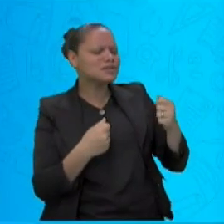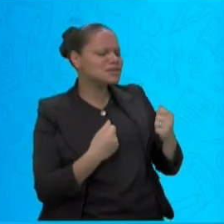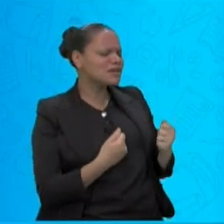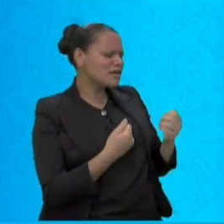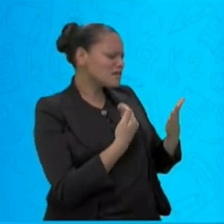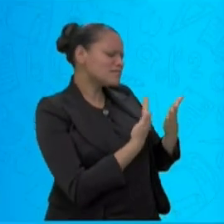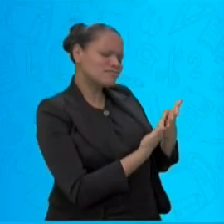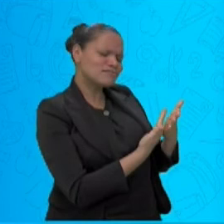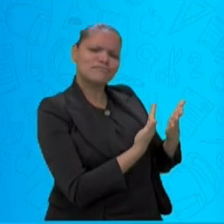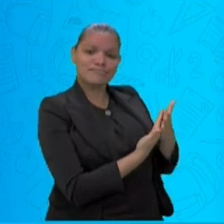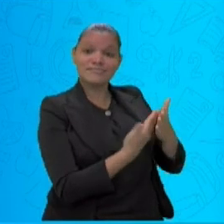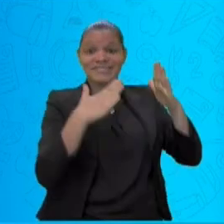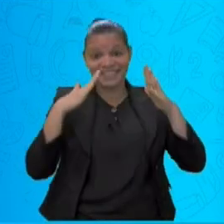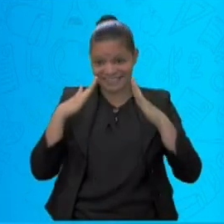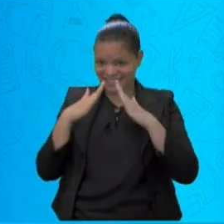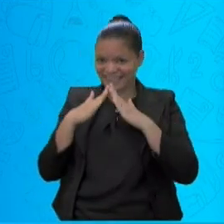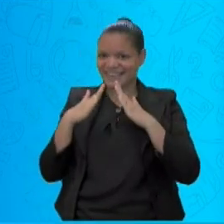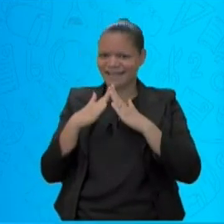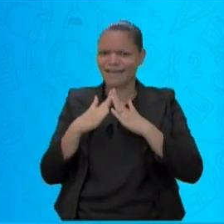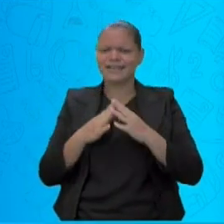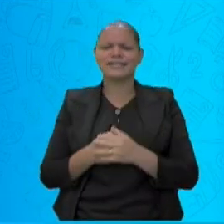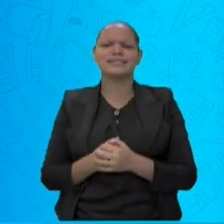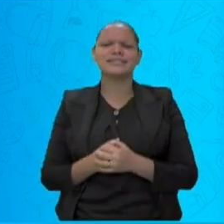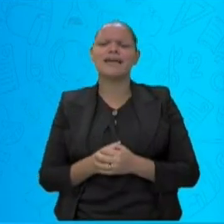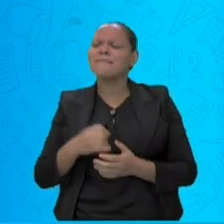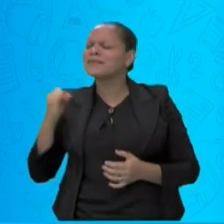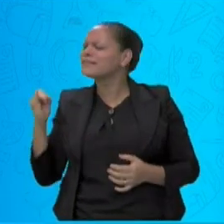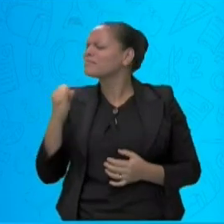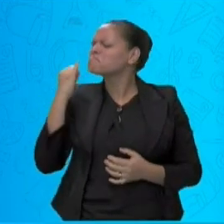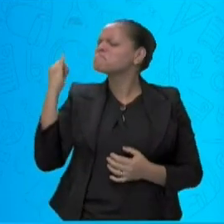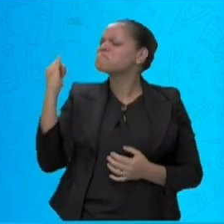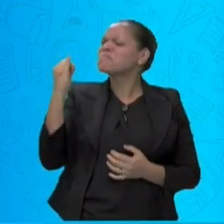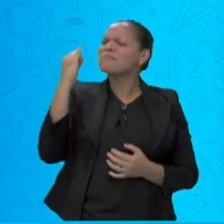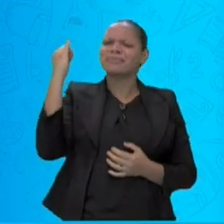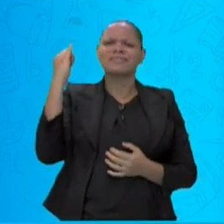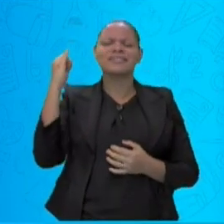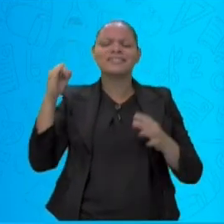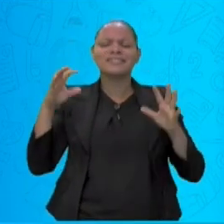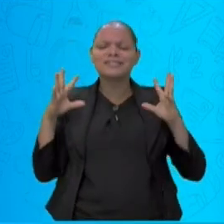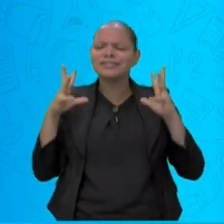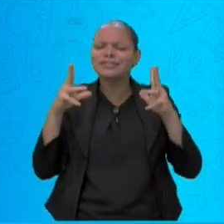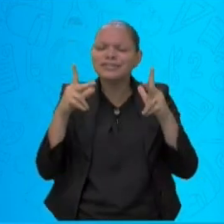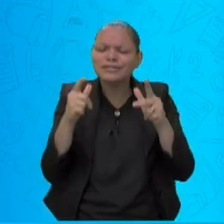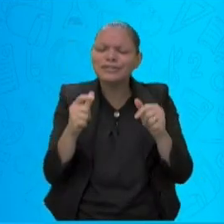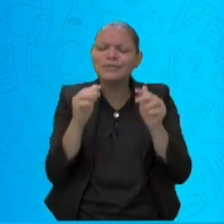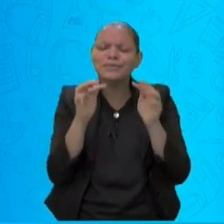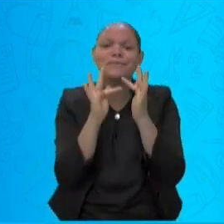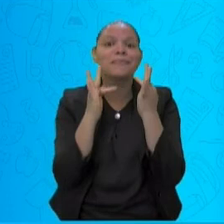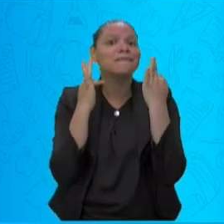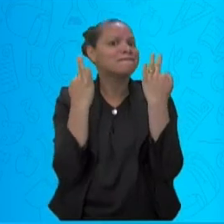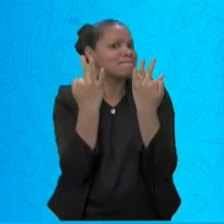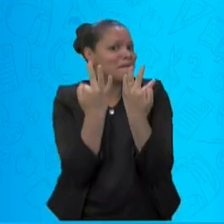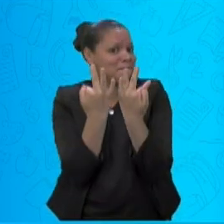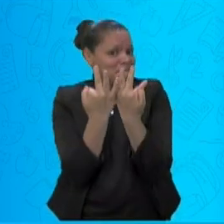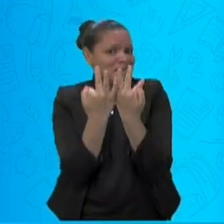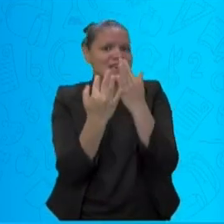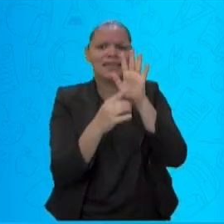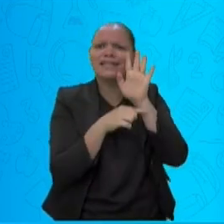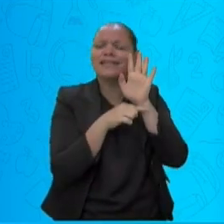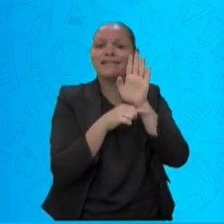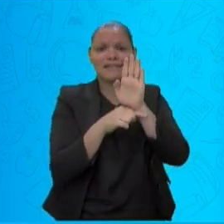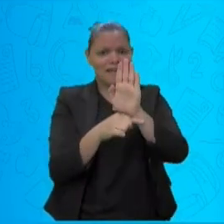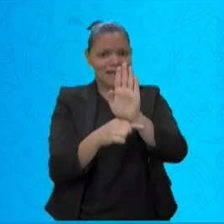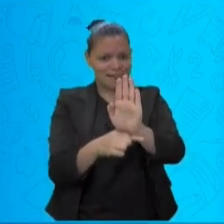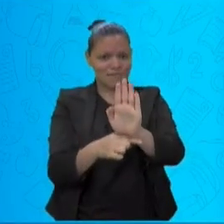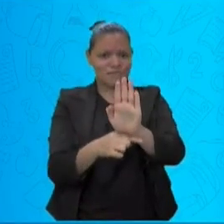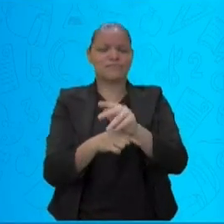casa acontecer, é importante que toda a família colabore e estabeleça algumas regras. E são três regrinhas, assim, básicas